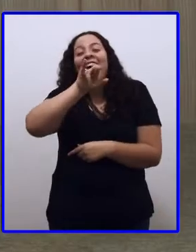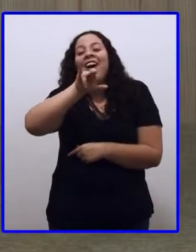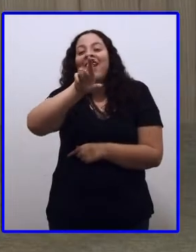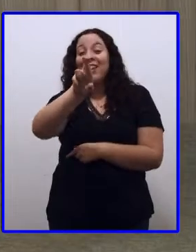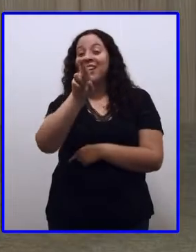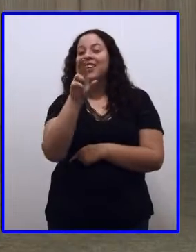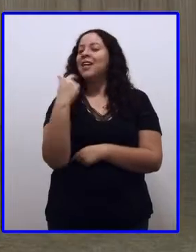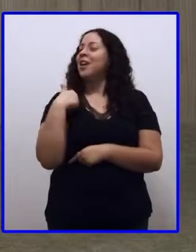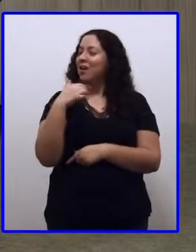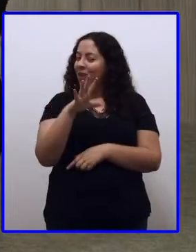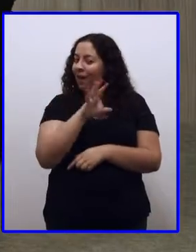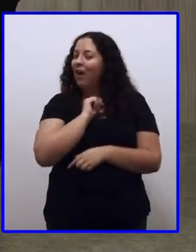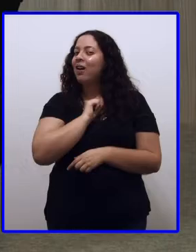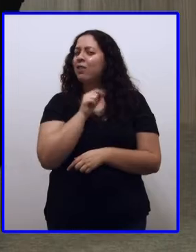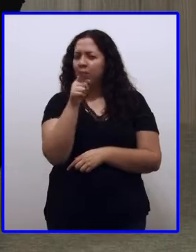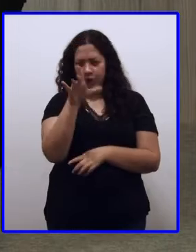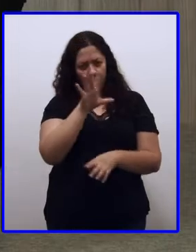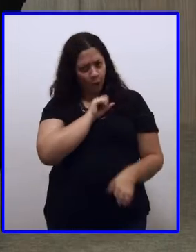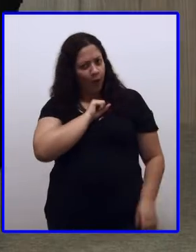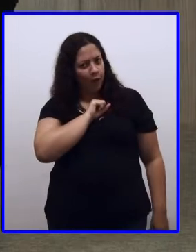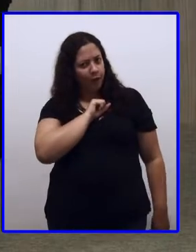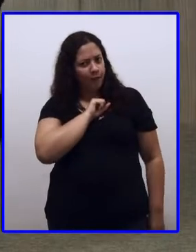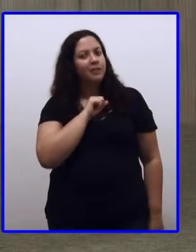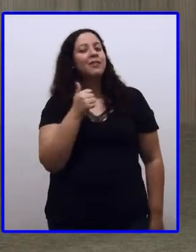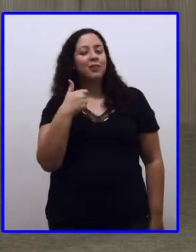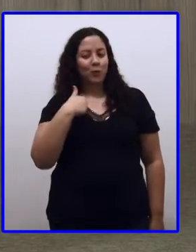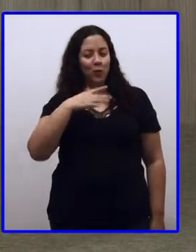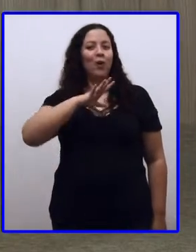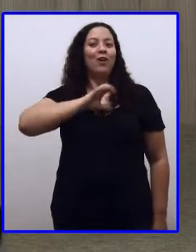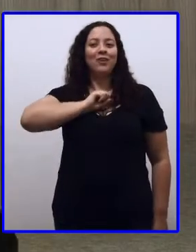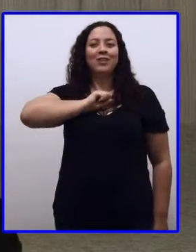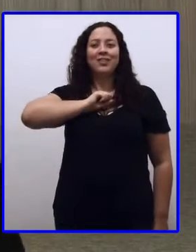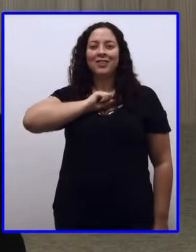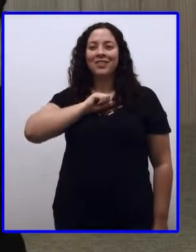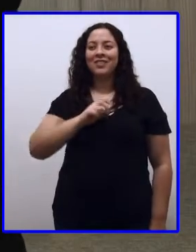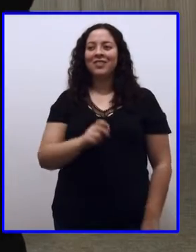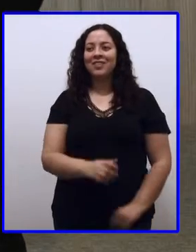Isso a gente gosta muito de rir. E você aí de casa também gosta?